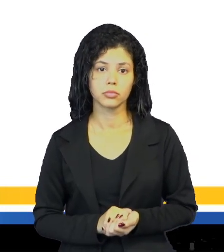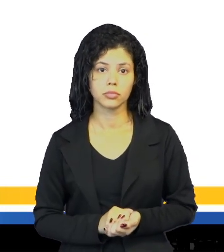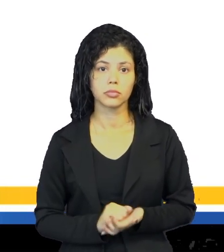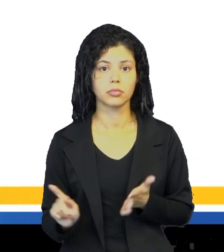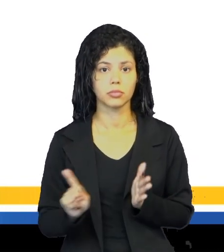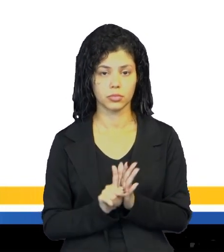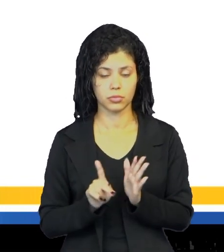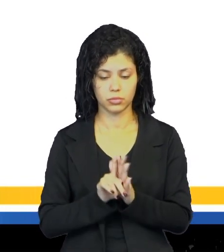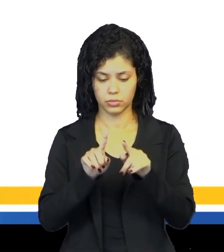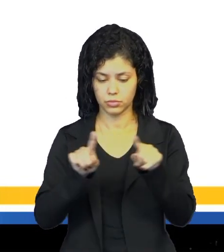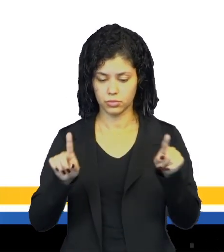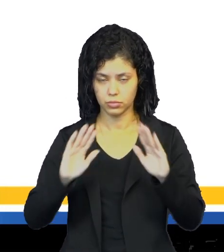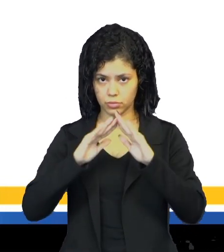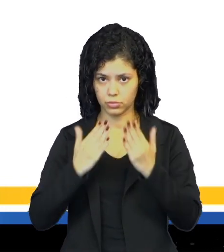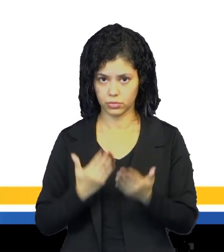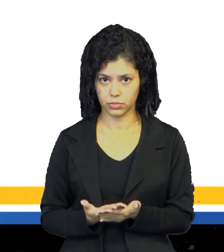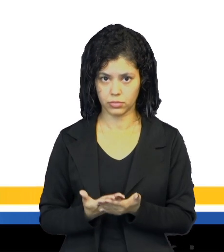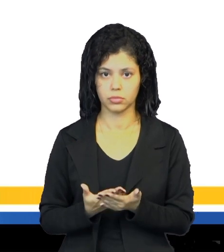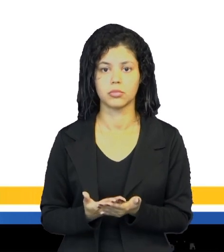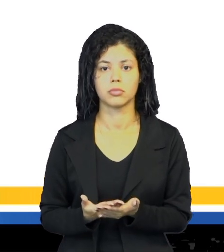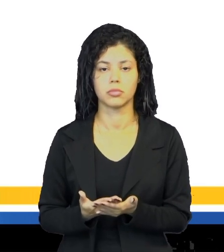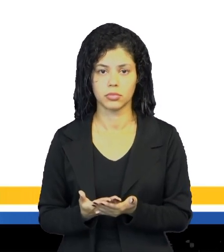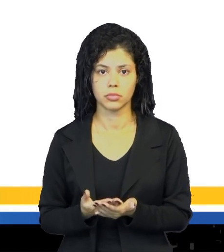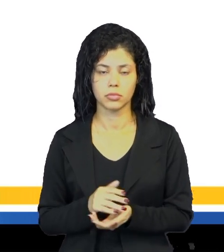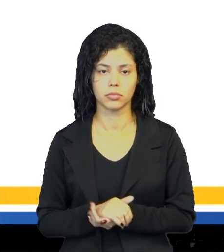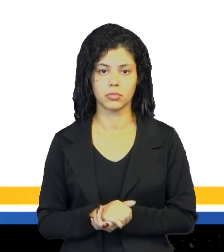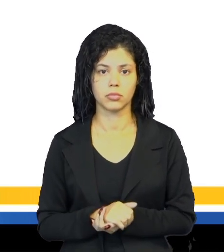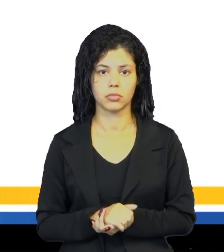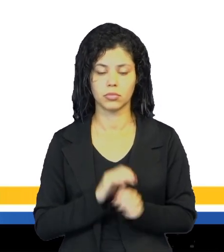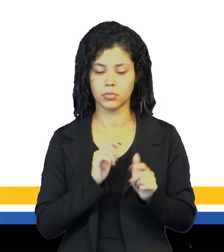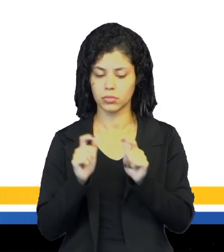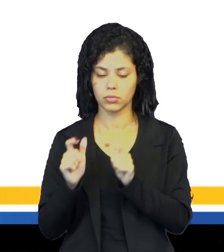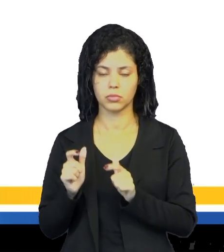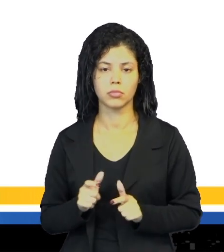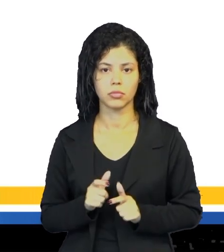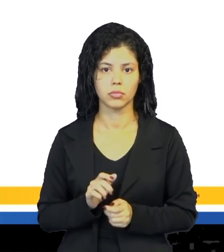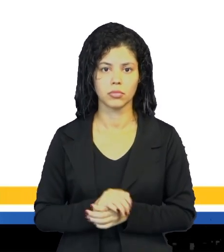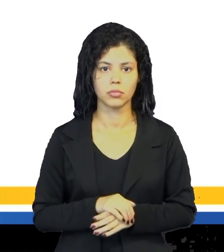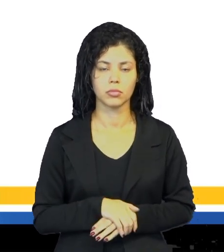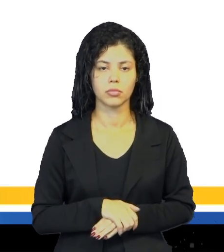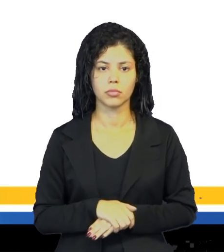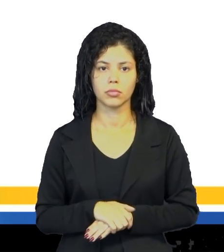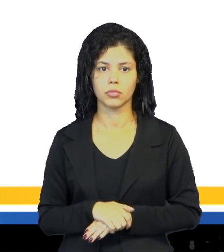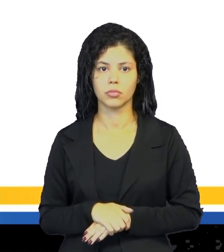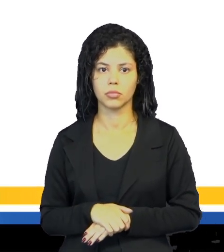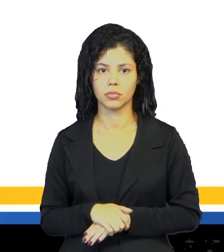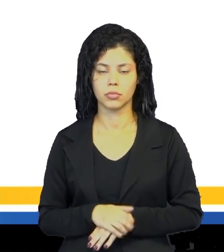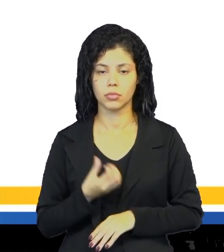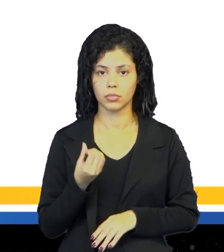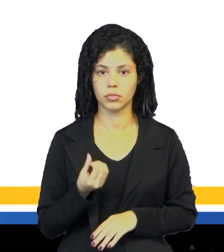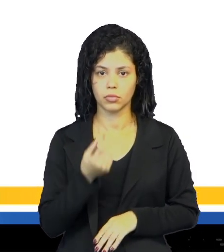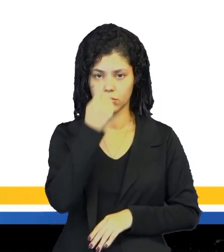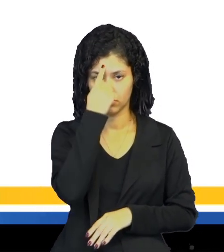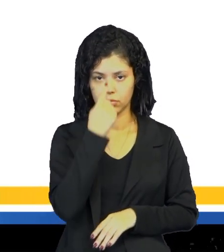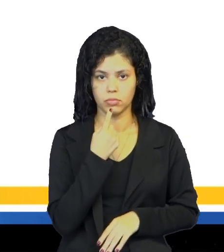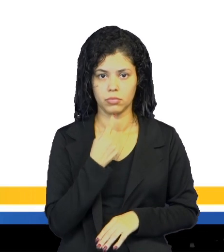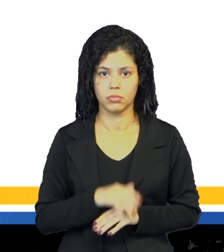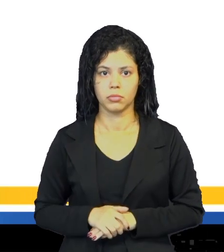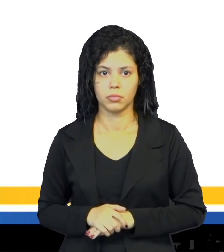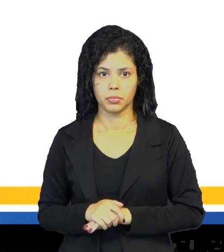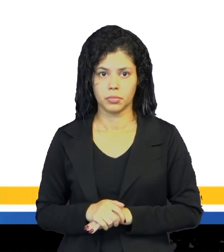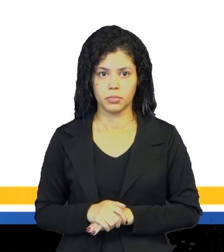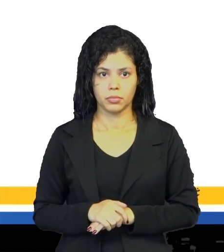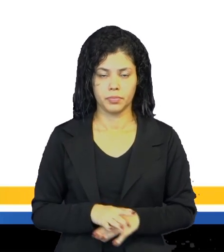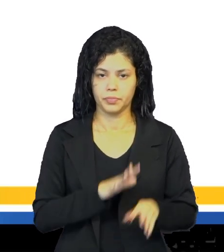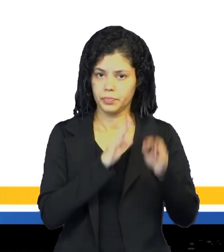dependências que tem no escuelo. Ou seja, as dependências, Os espaços que tem no escuelo. Então temos seis imagens ali. Então uma